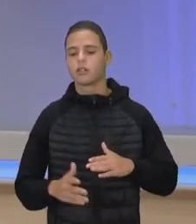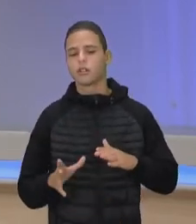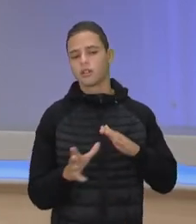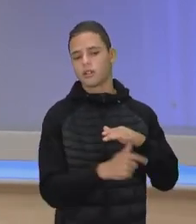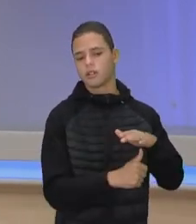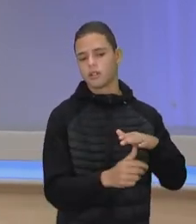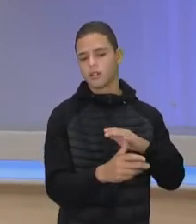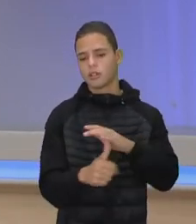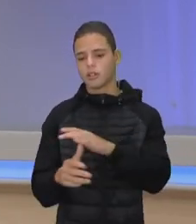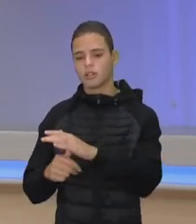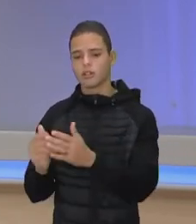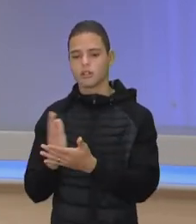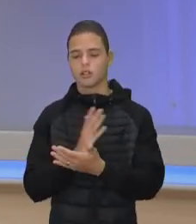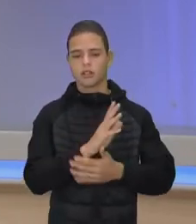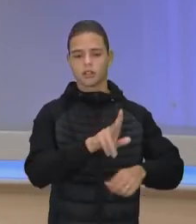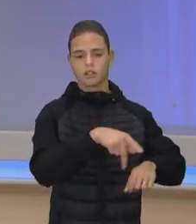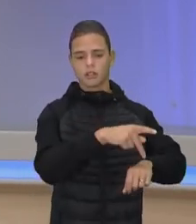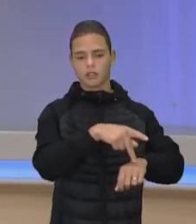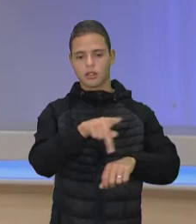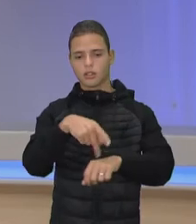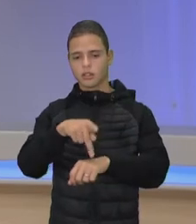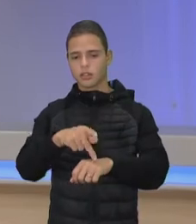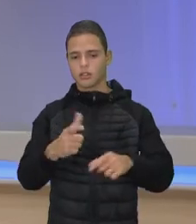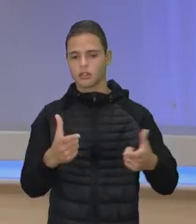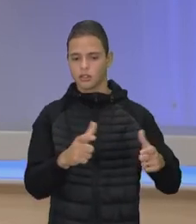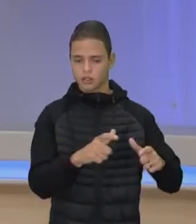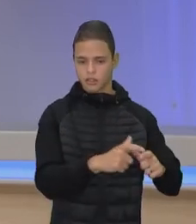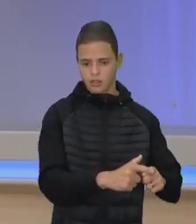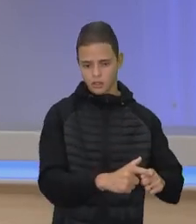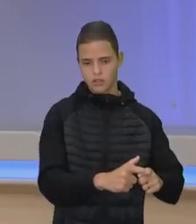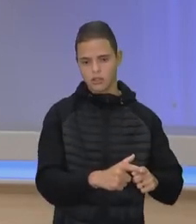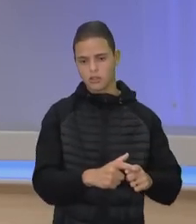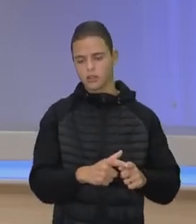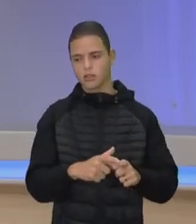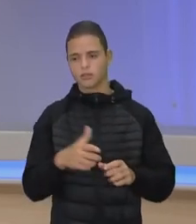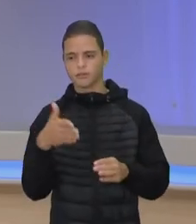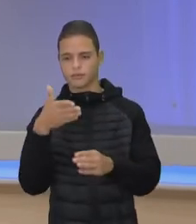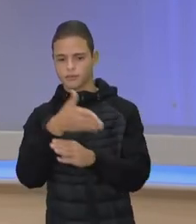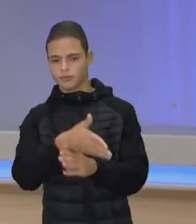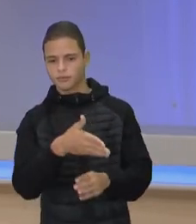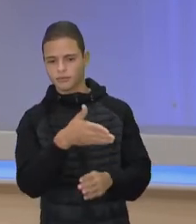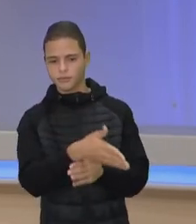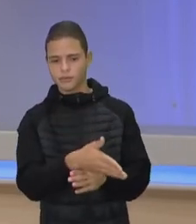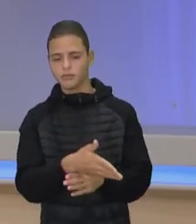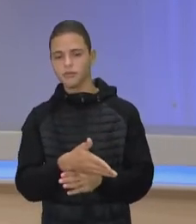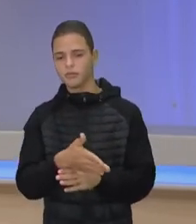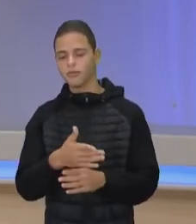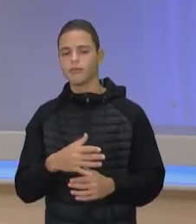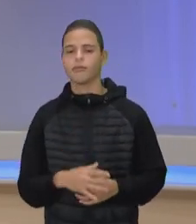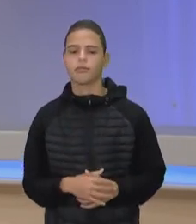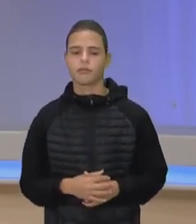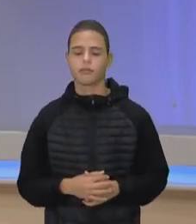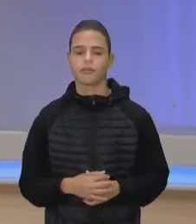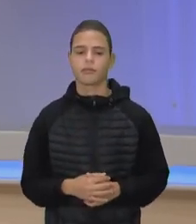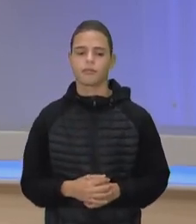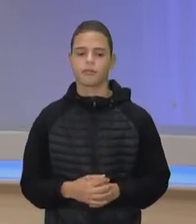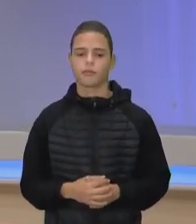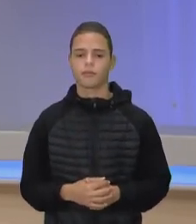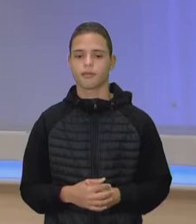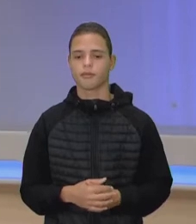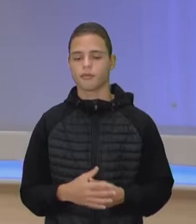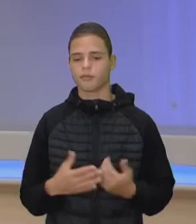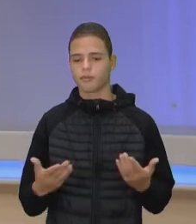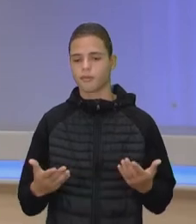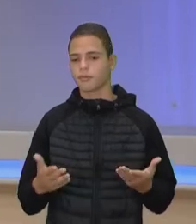essas riquezas dos países que são invadidos, ou então que são colonizados, né? Então,